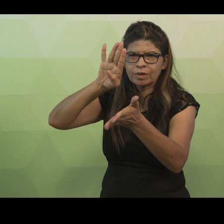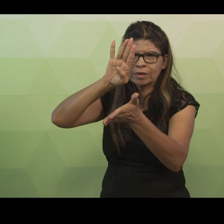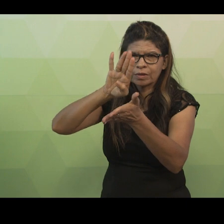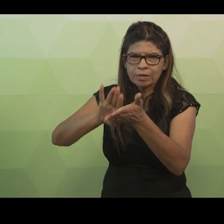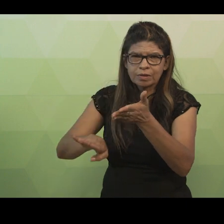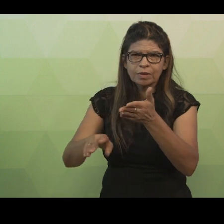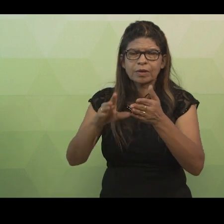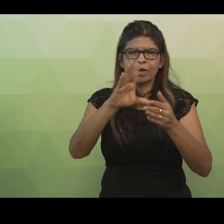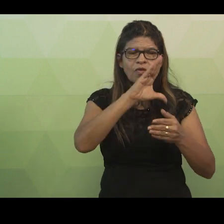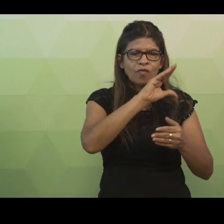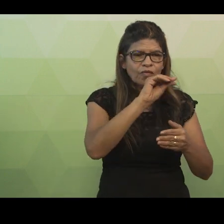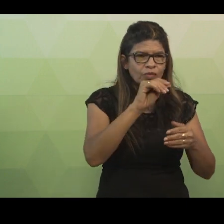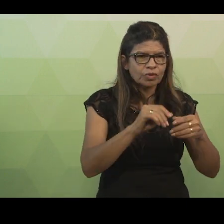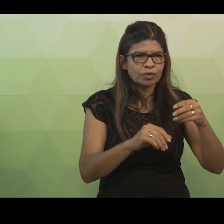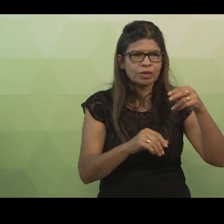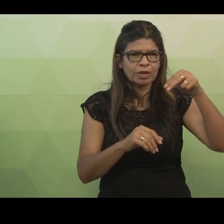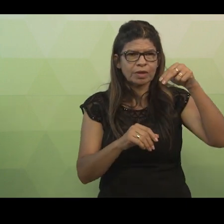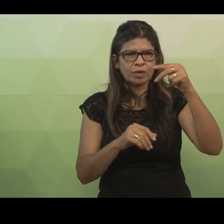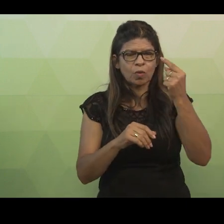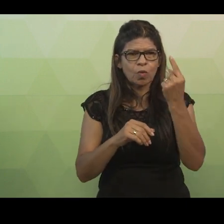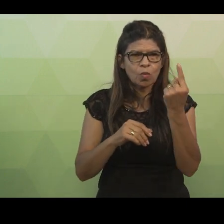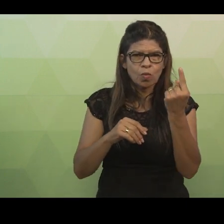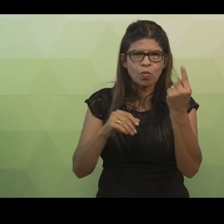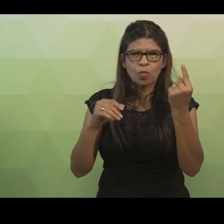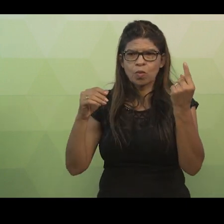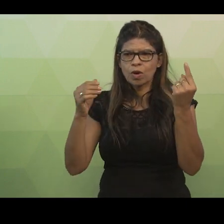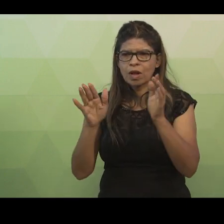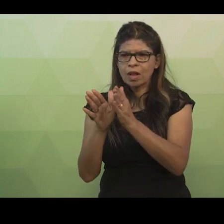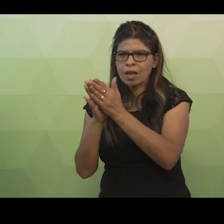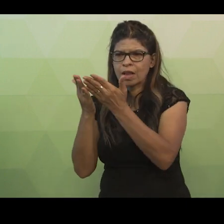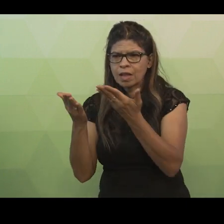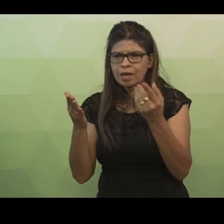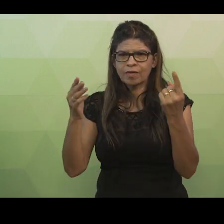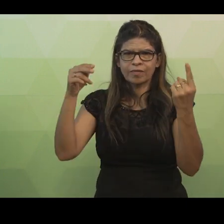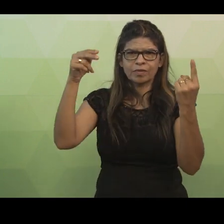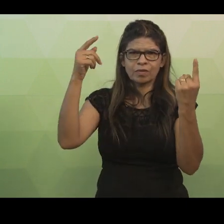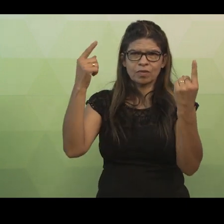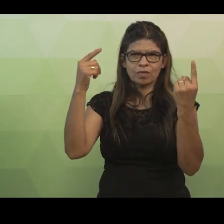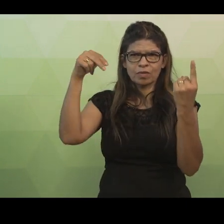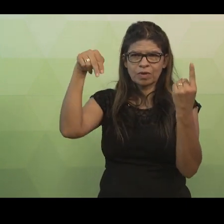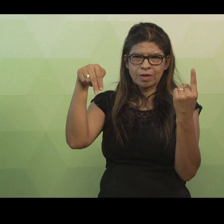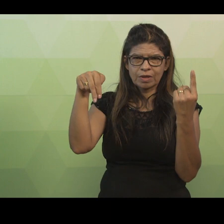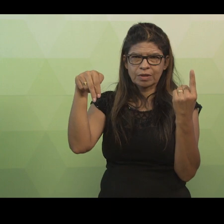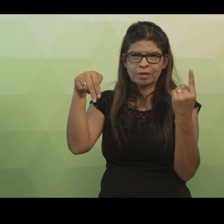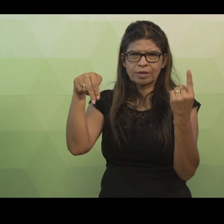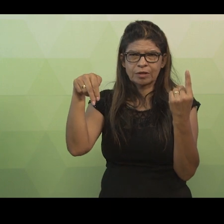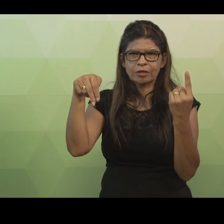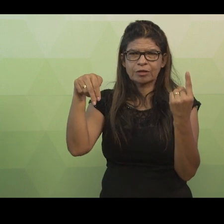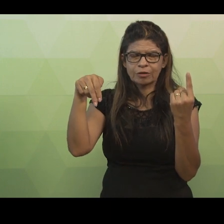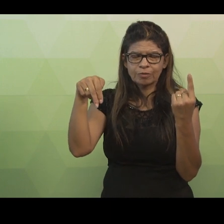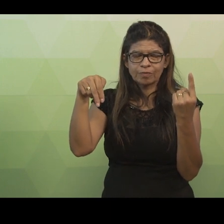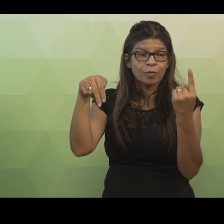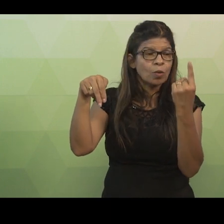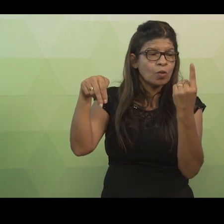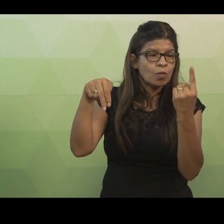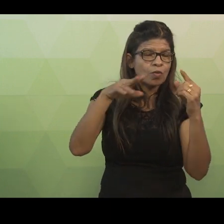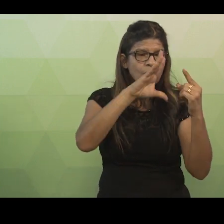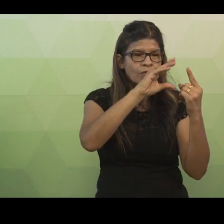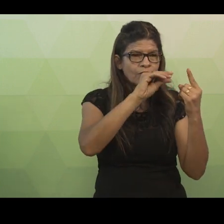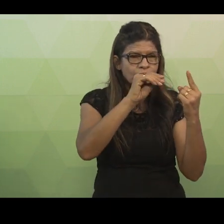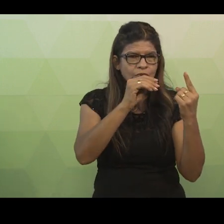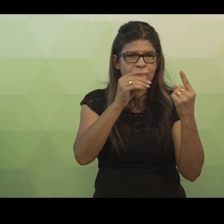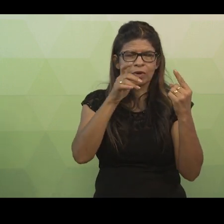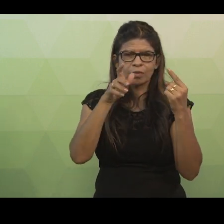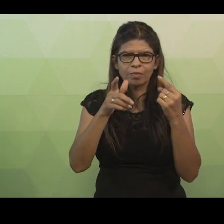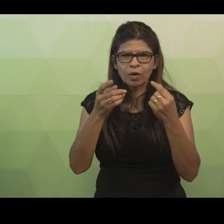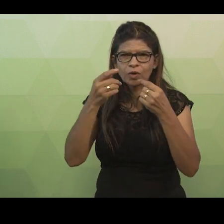funcionário e a letra N próximo à classe livro. Desta maneira, podemos dizer que um funcionário opera as funções